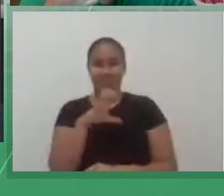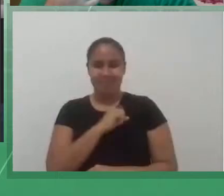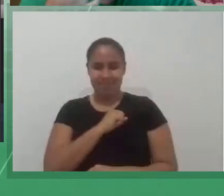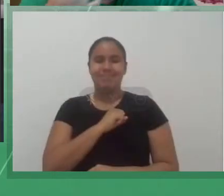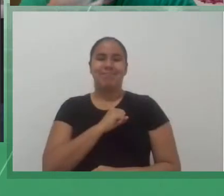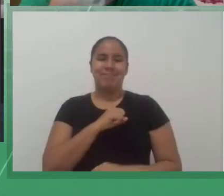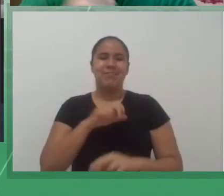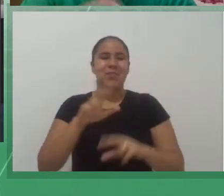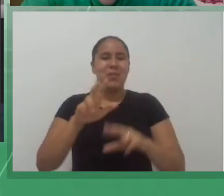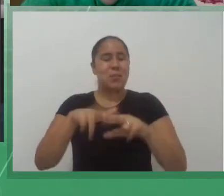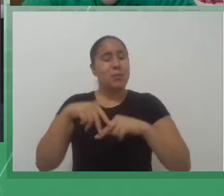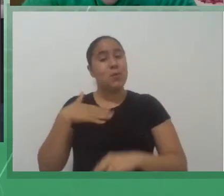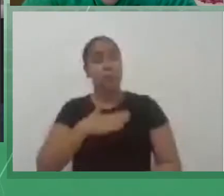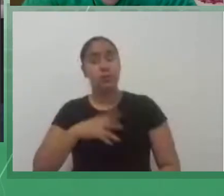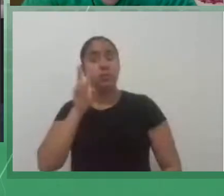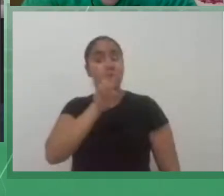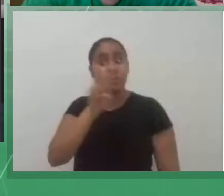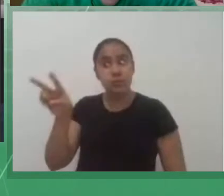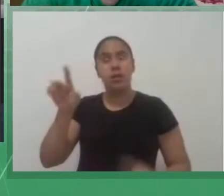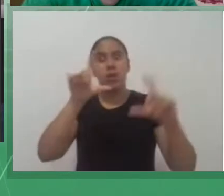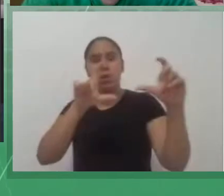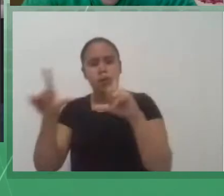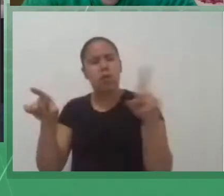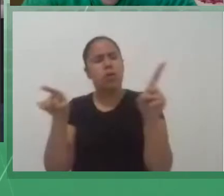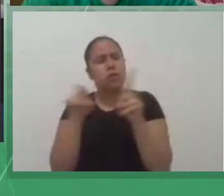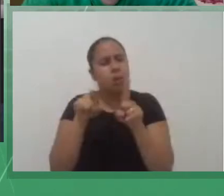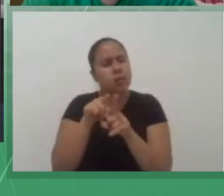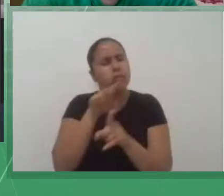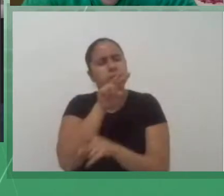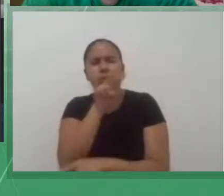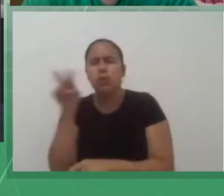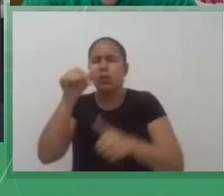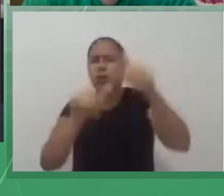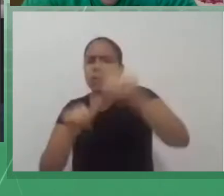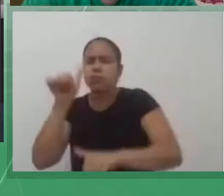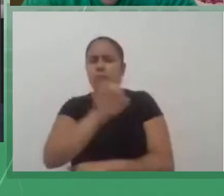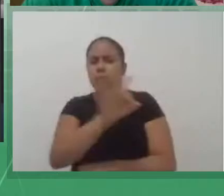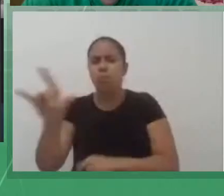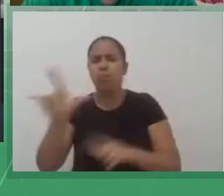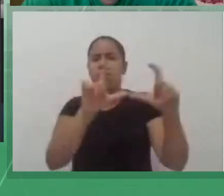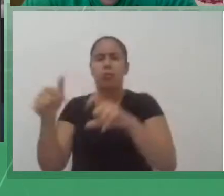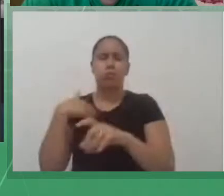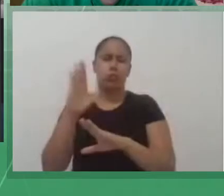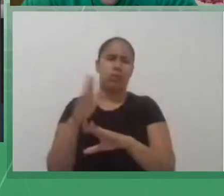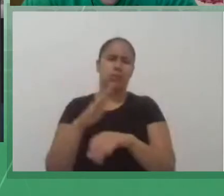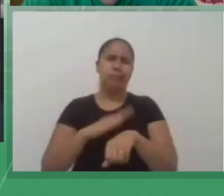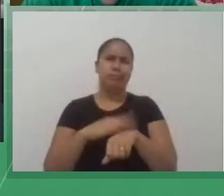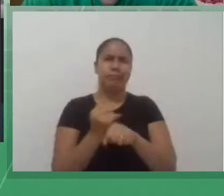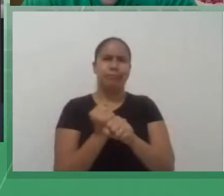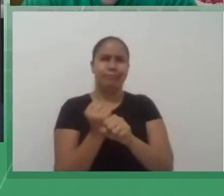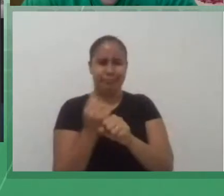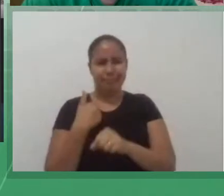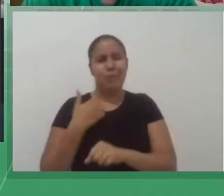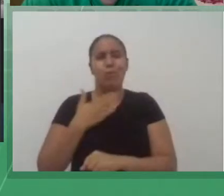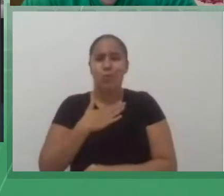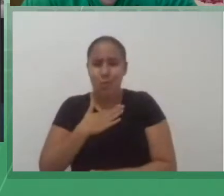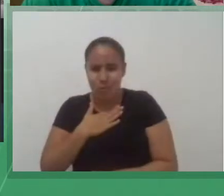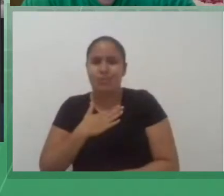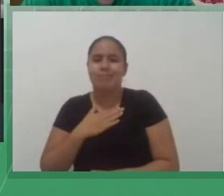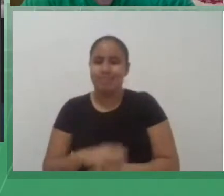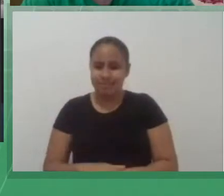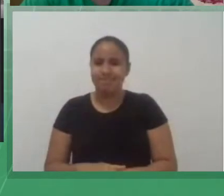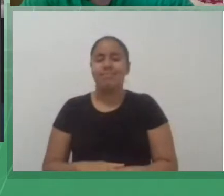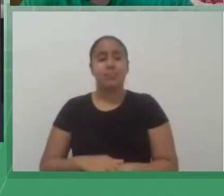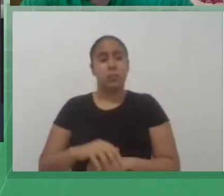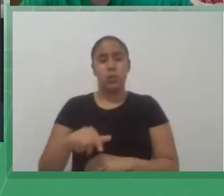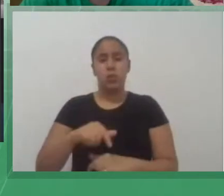fotografia de analisar fotografia então eu já gosto disso a certo tempo o segundo ponto é continuação de